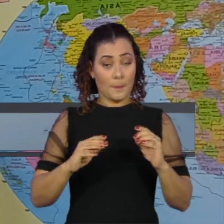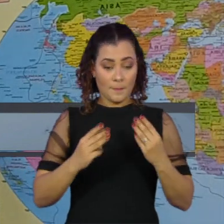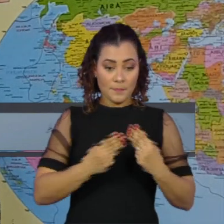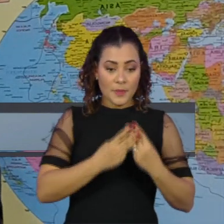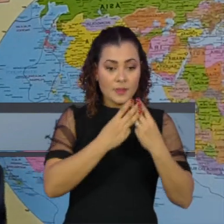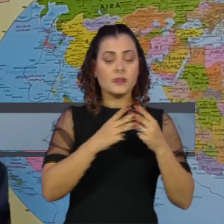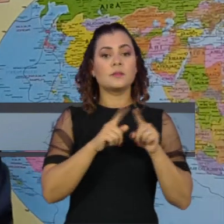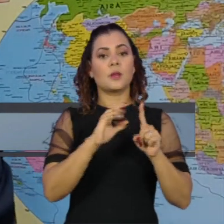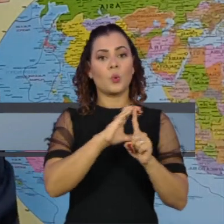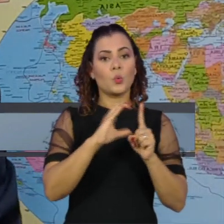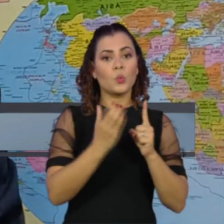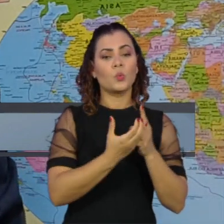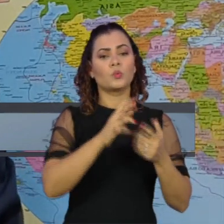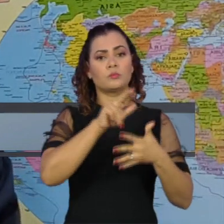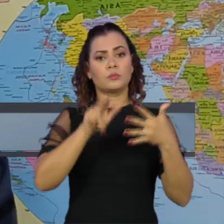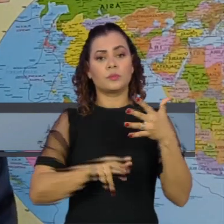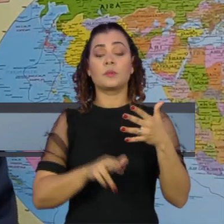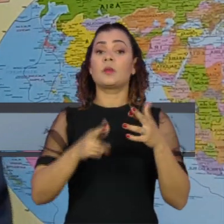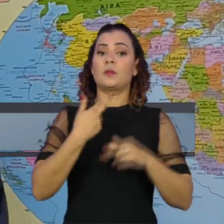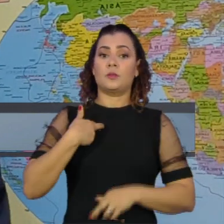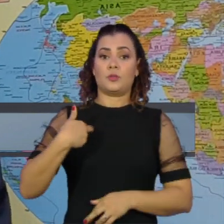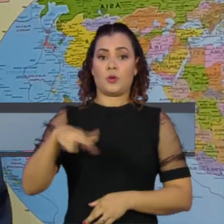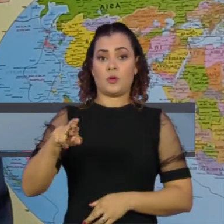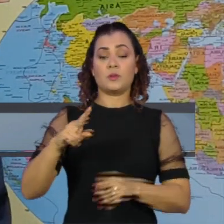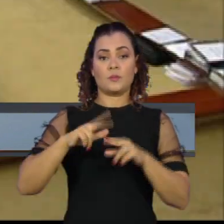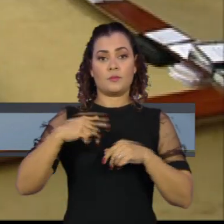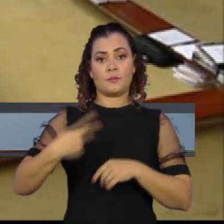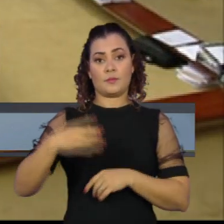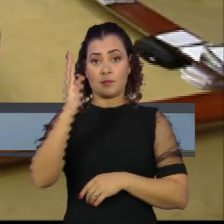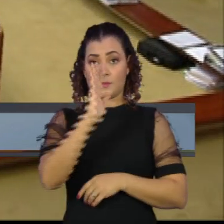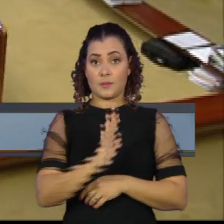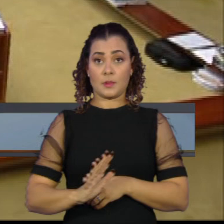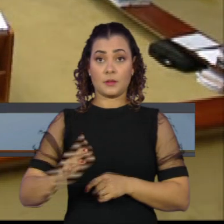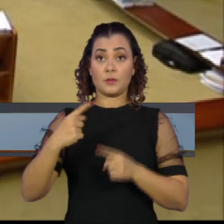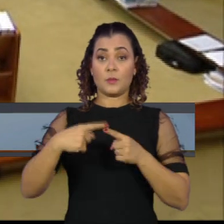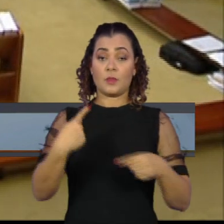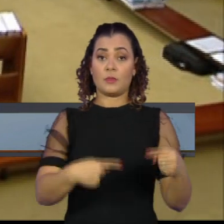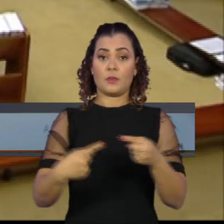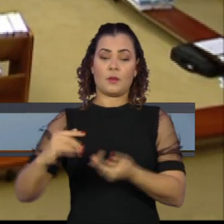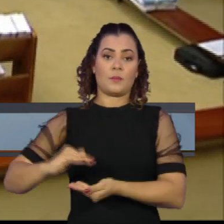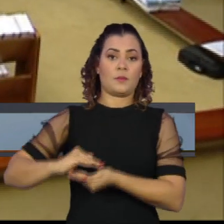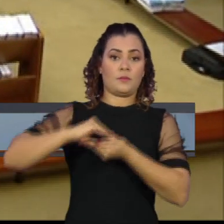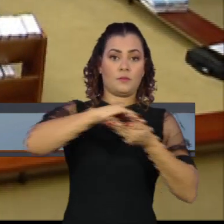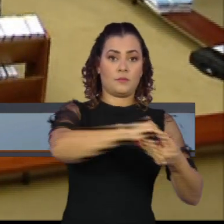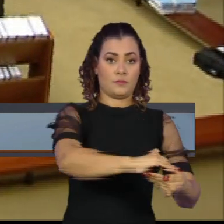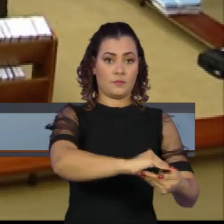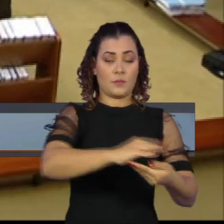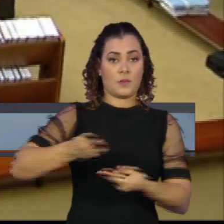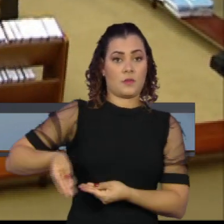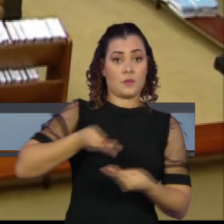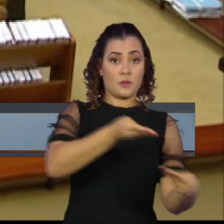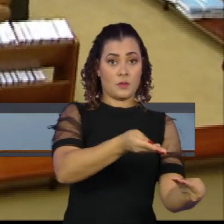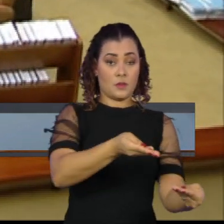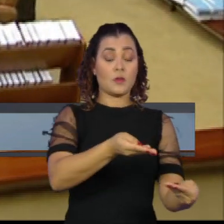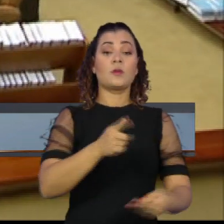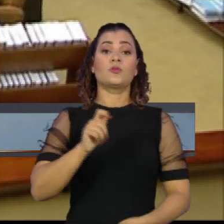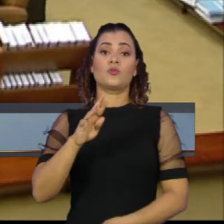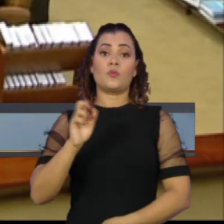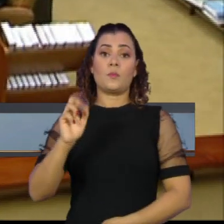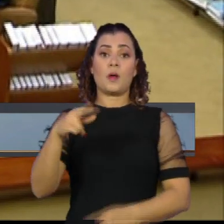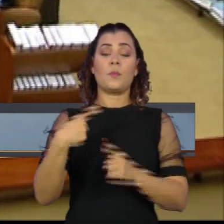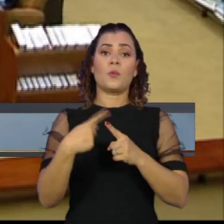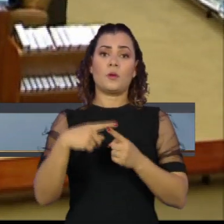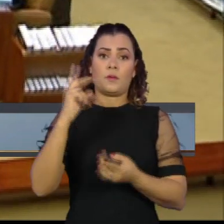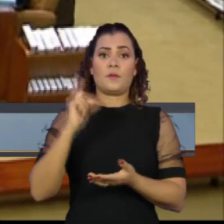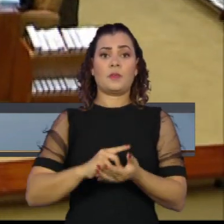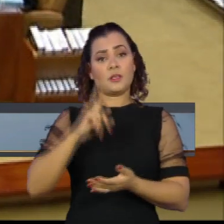reuniões religiosas como forma de combate à pandemia no Brasil. O tema foi encaminhado ao plenário pelo ministro Gilmar Mendes, depois de proferir